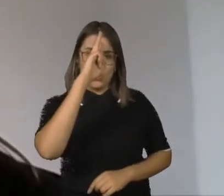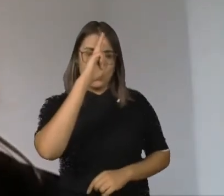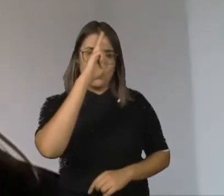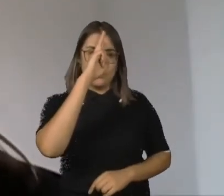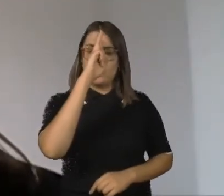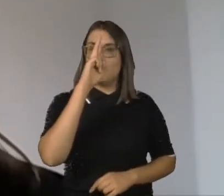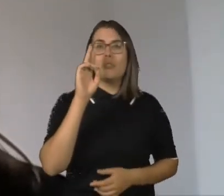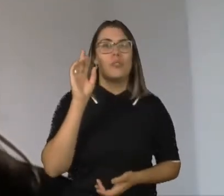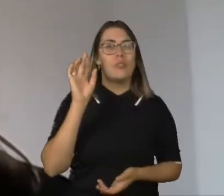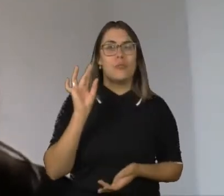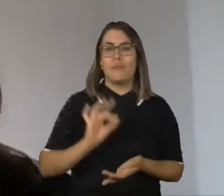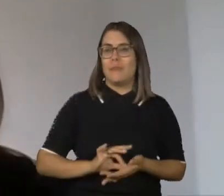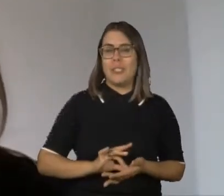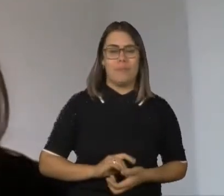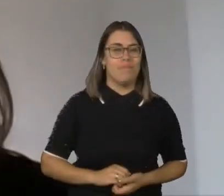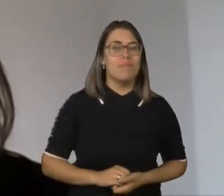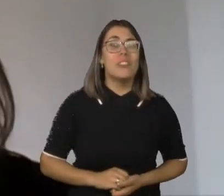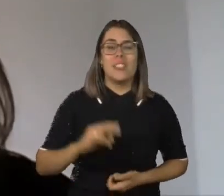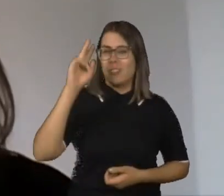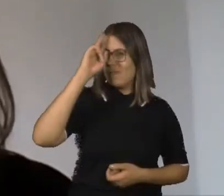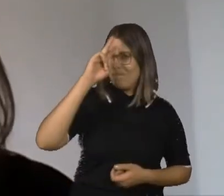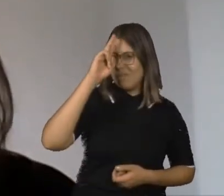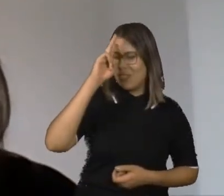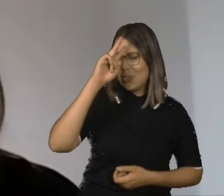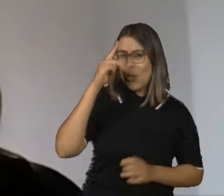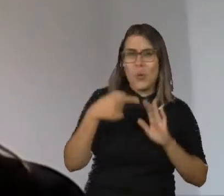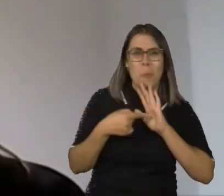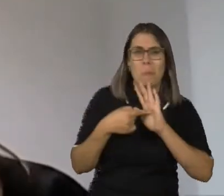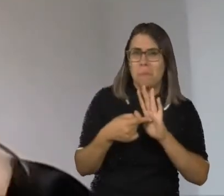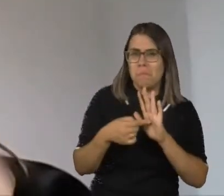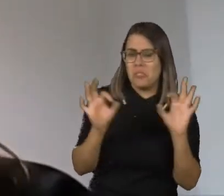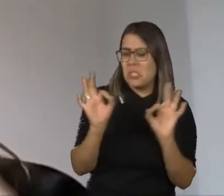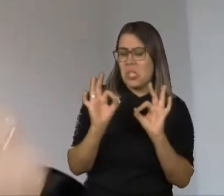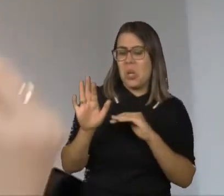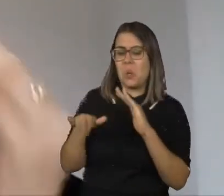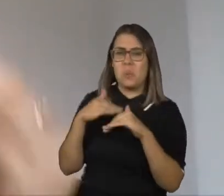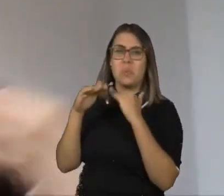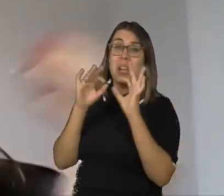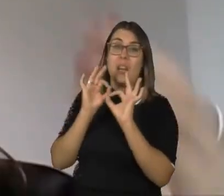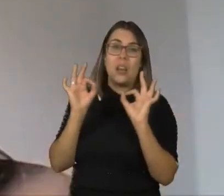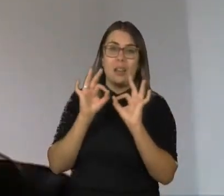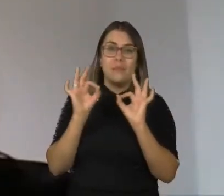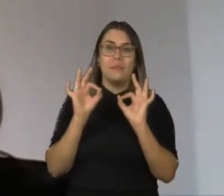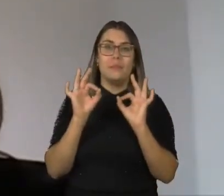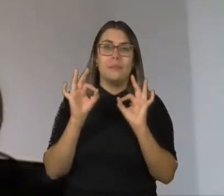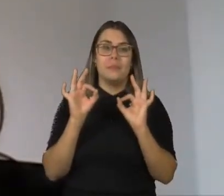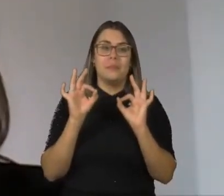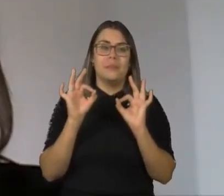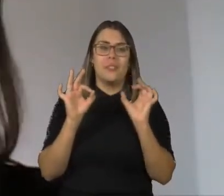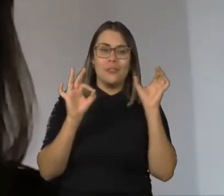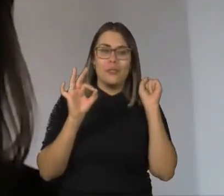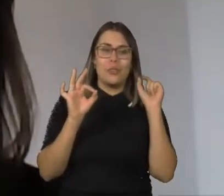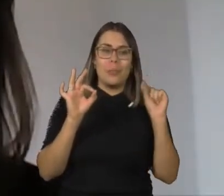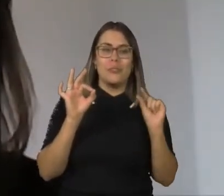linear e que essa história não aponta uma evolução na contribuição do conceito, em primeiro